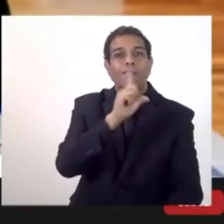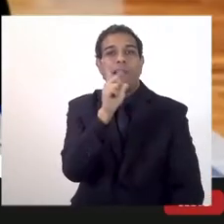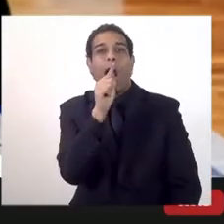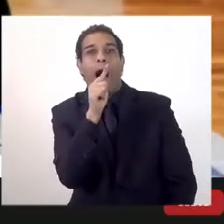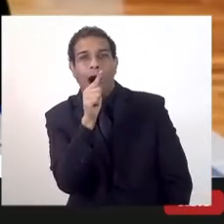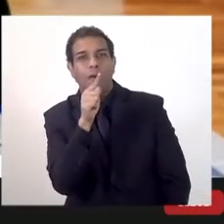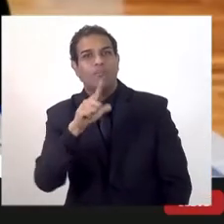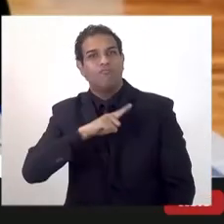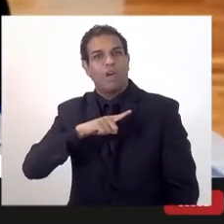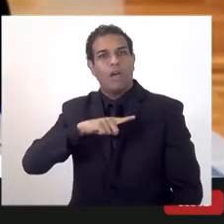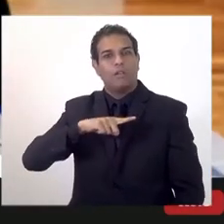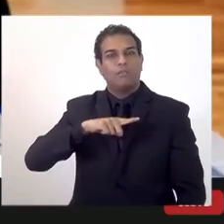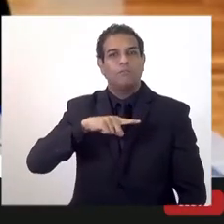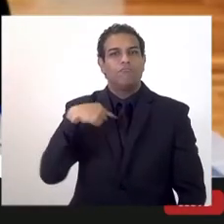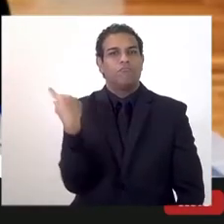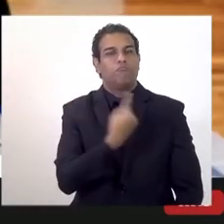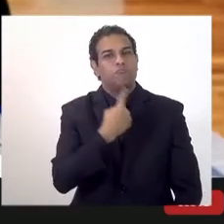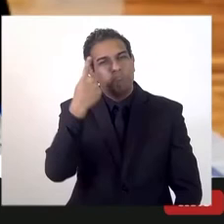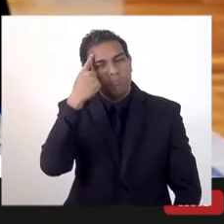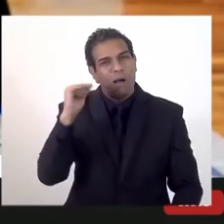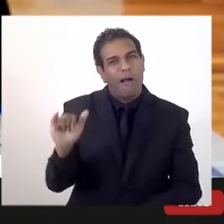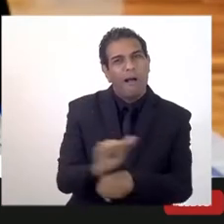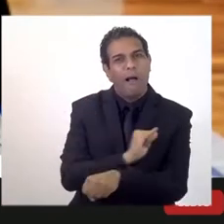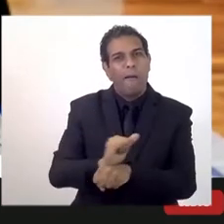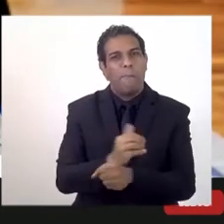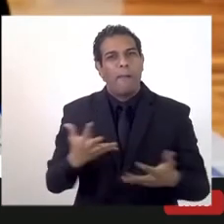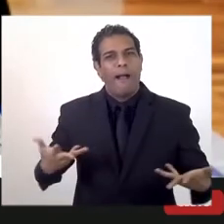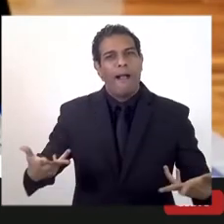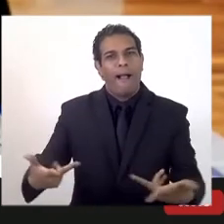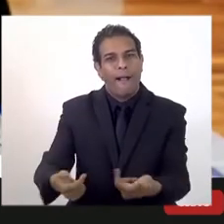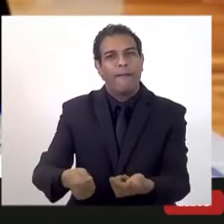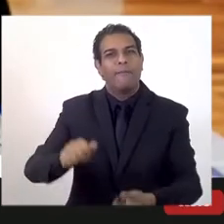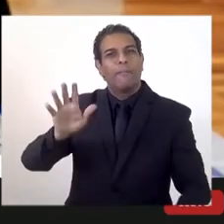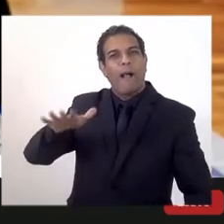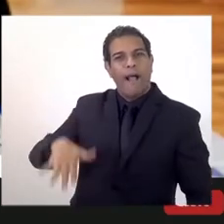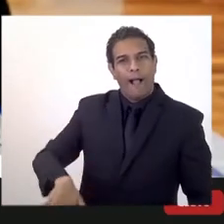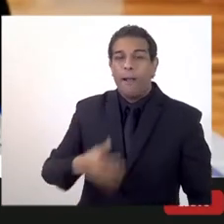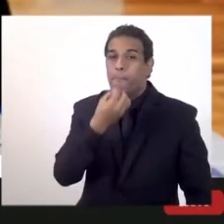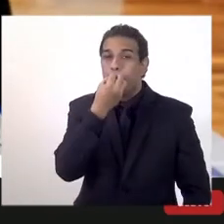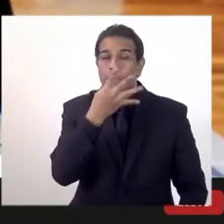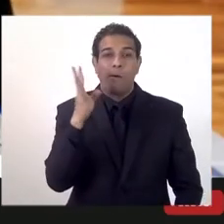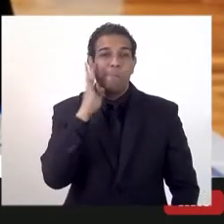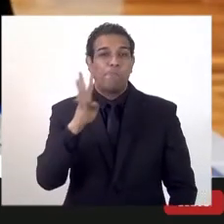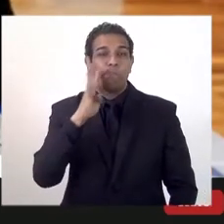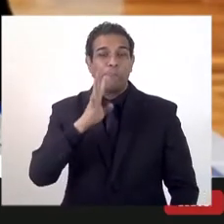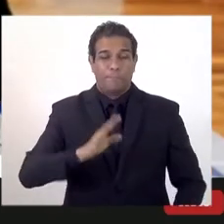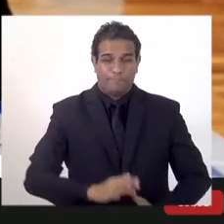água, estamos fazendo uma coisa bacana aqui de sustentabilidade, muito bacana mesmo.